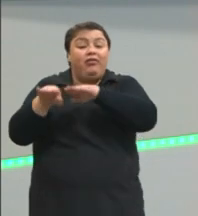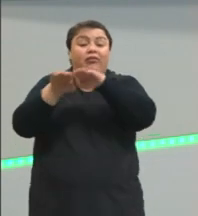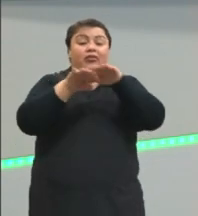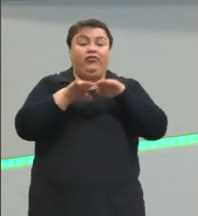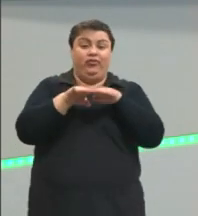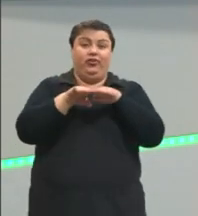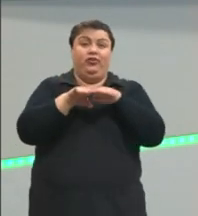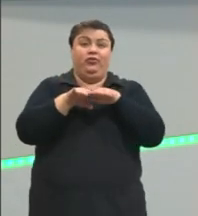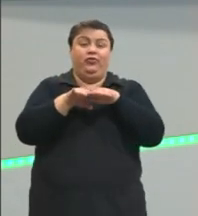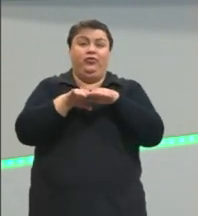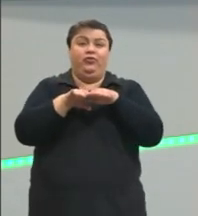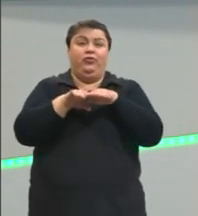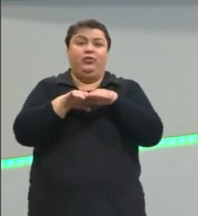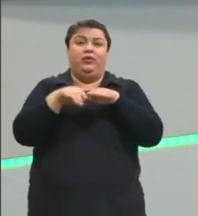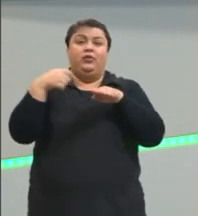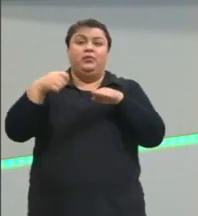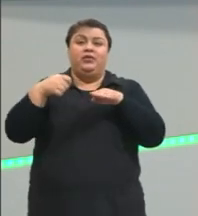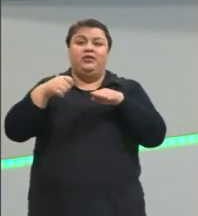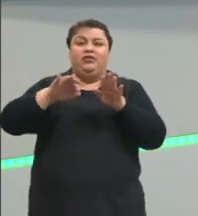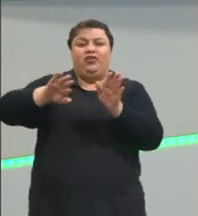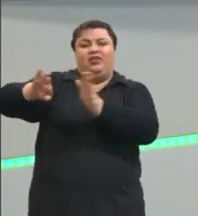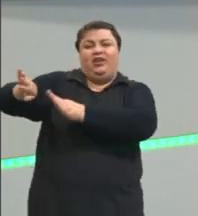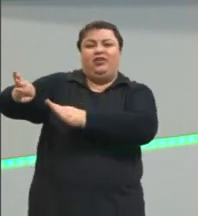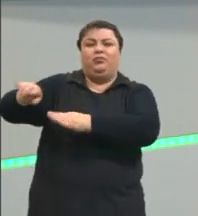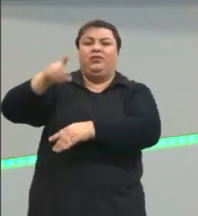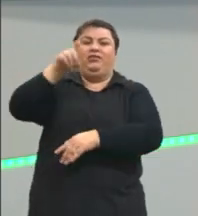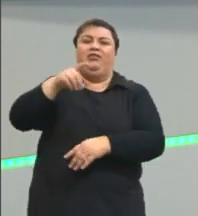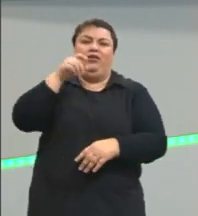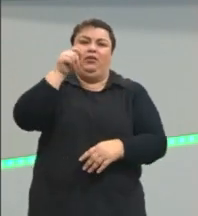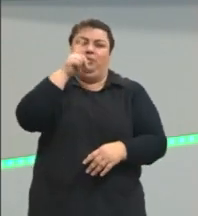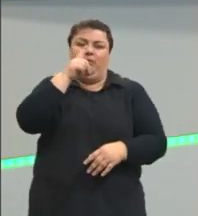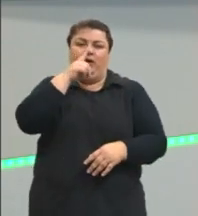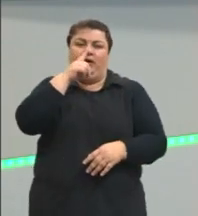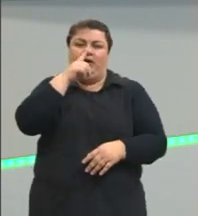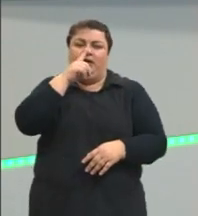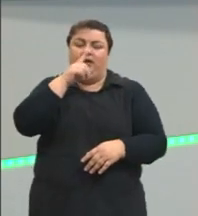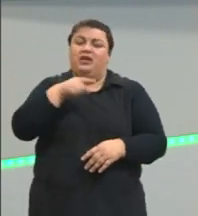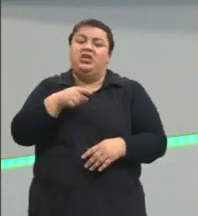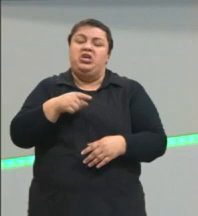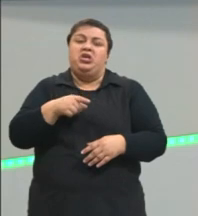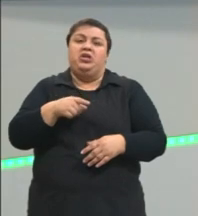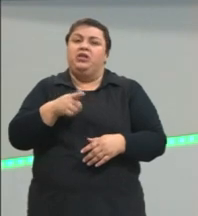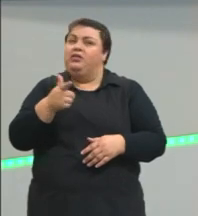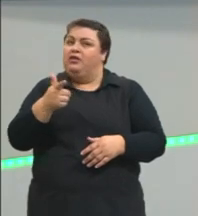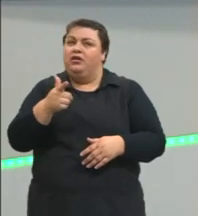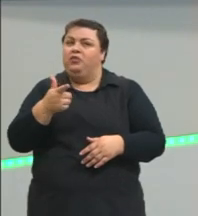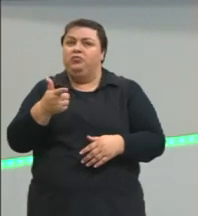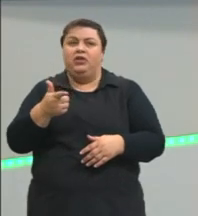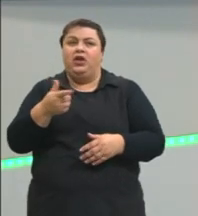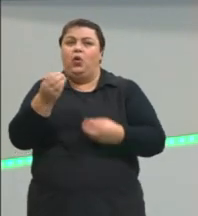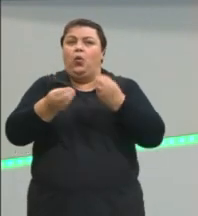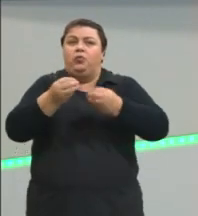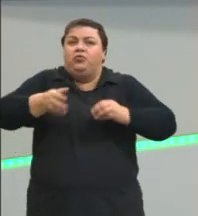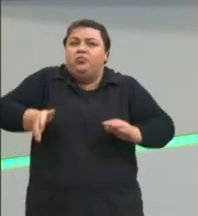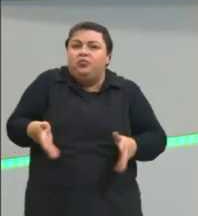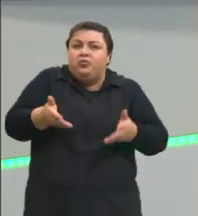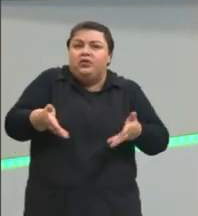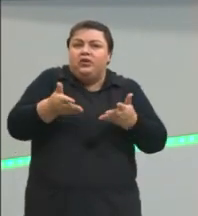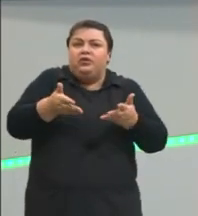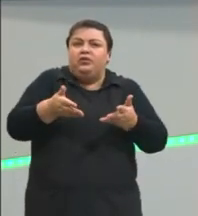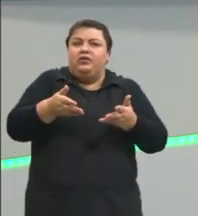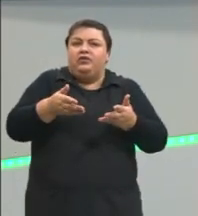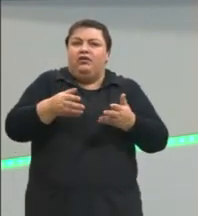de tudo para ser mãe e muito menos está estimulando que as mulheres abdiquem da sua vida social está exatamente